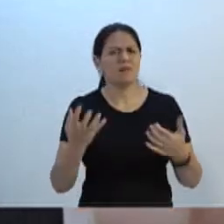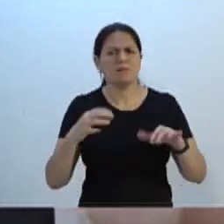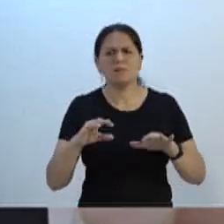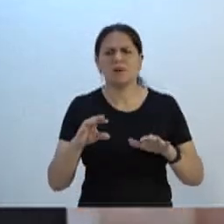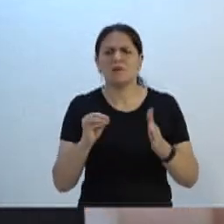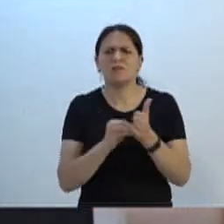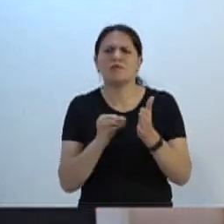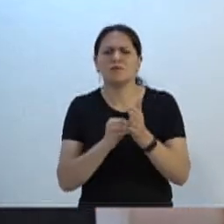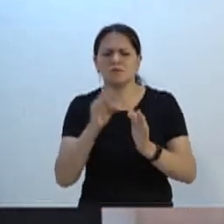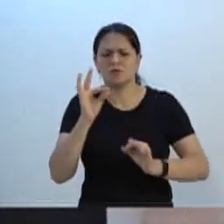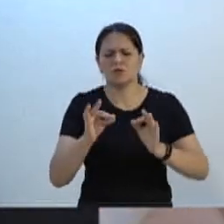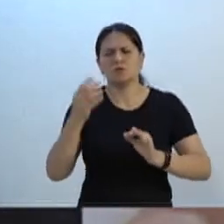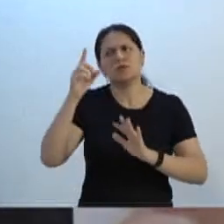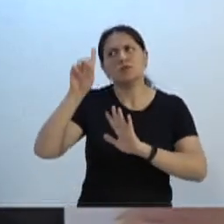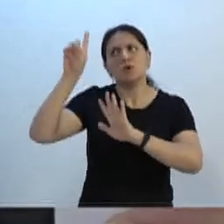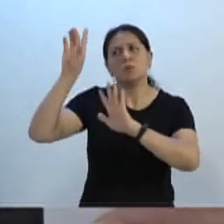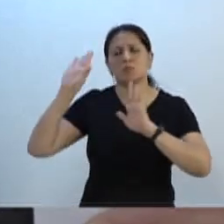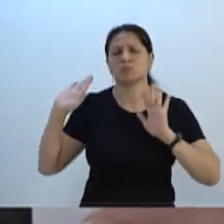injusto com Deus.